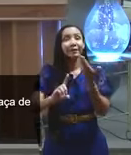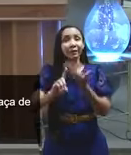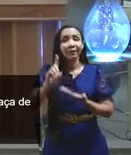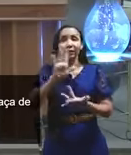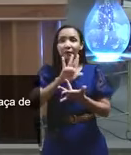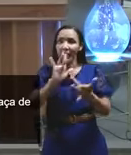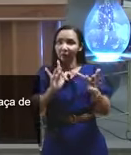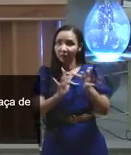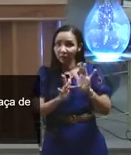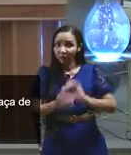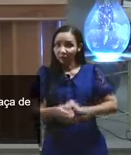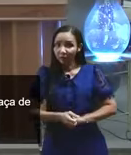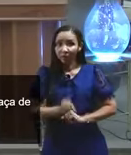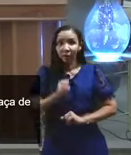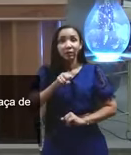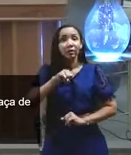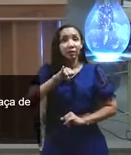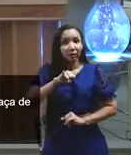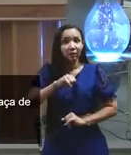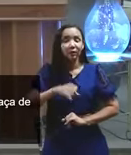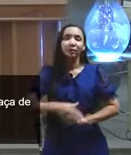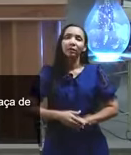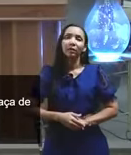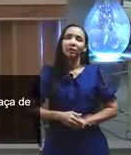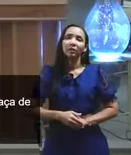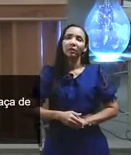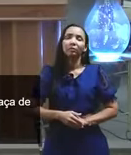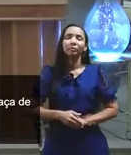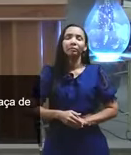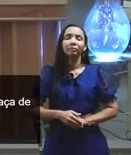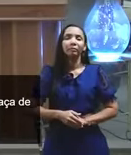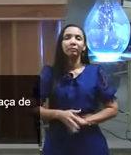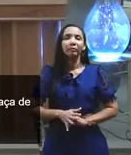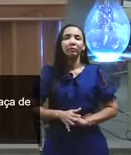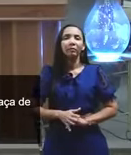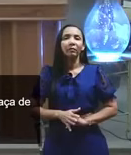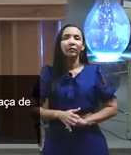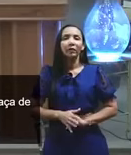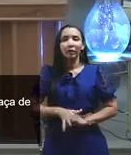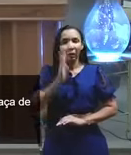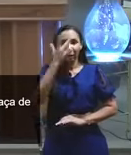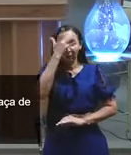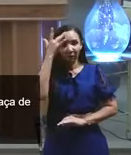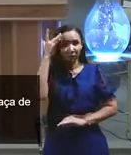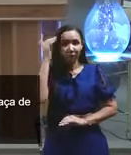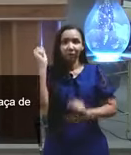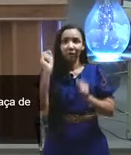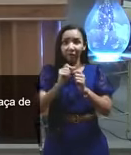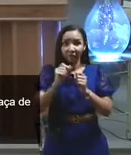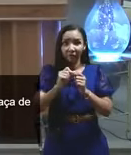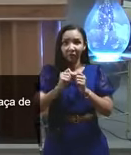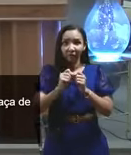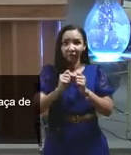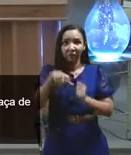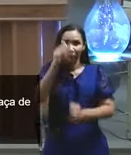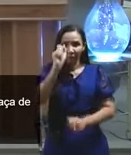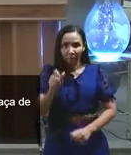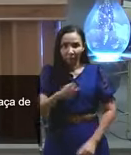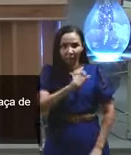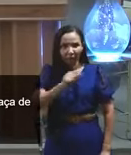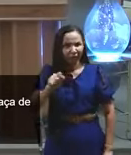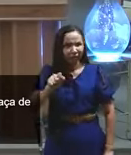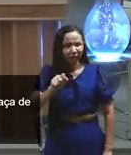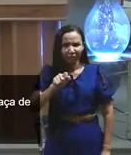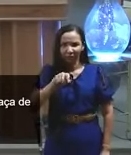jogarem sal grosso sal grosso na sua casa não ligue para o sal grosso se jogarem sangue de bode sangue de galinha